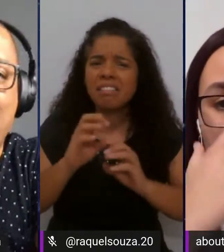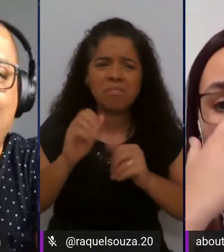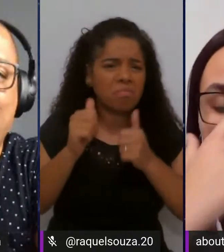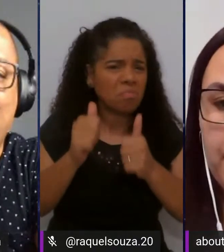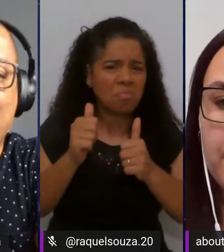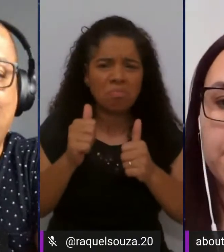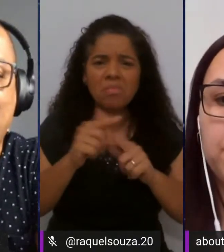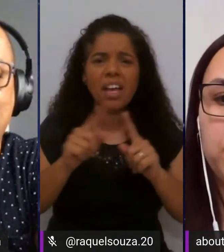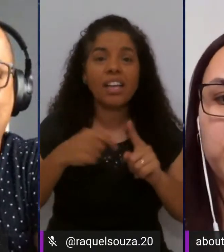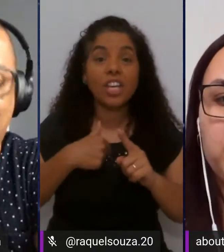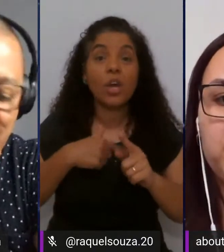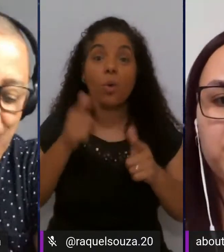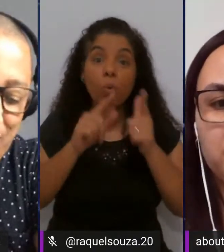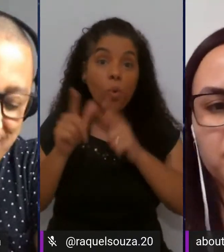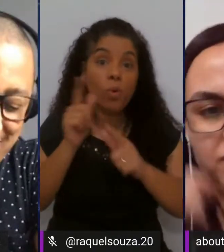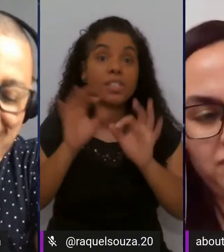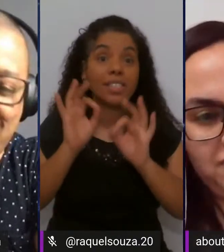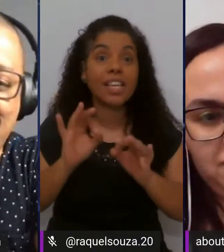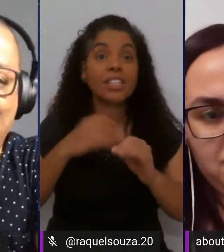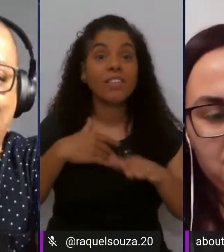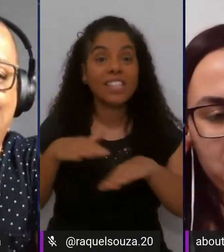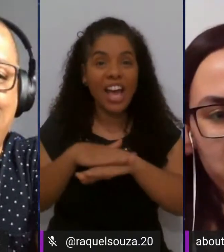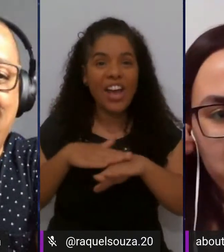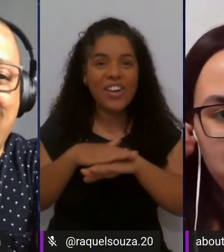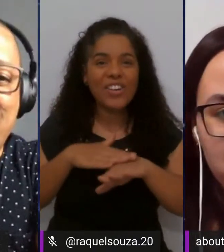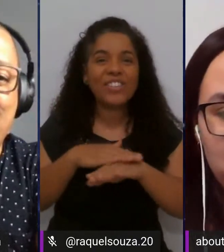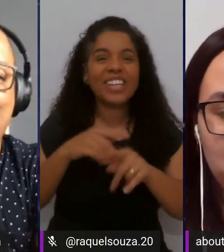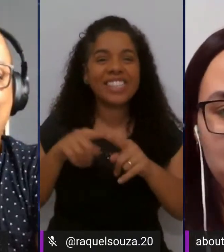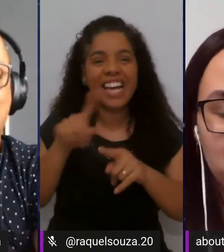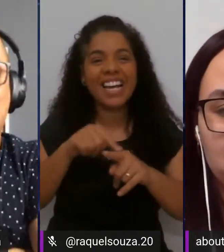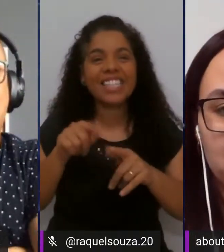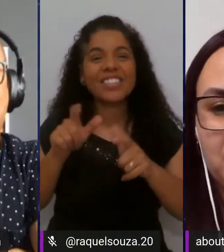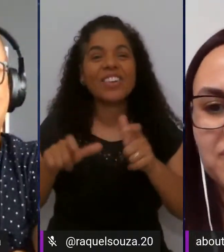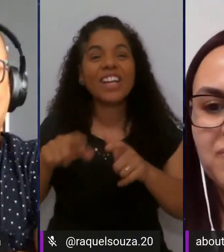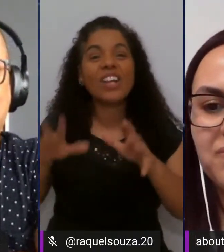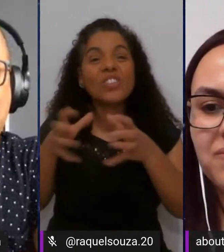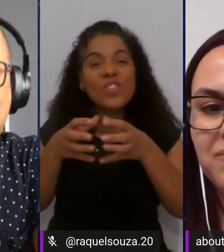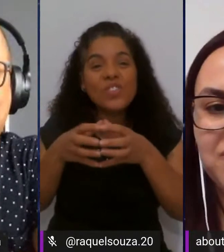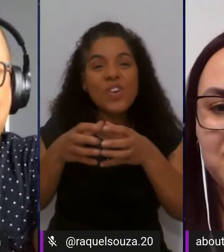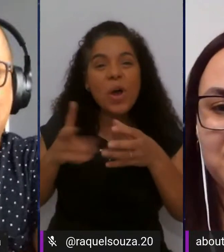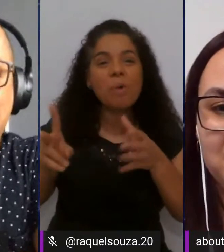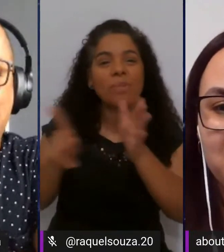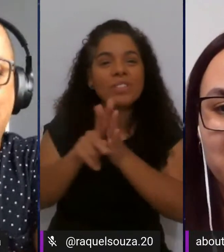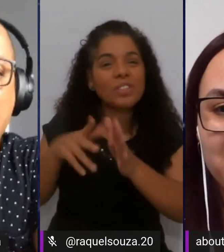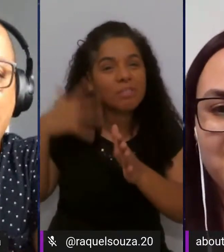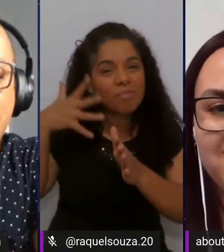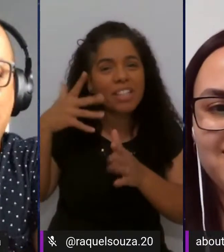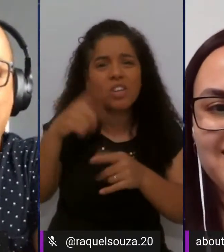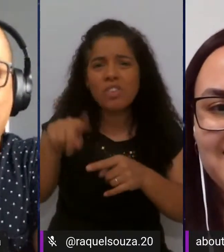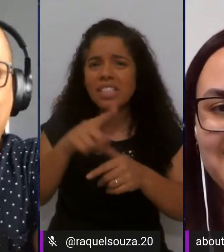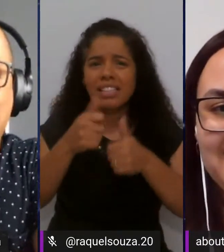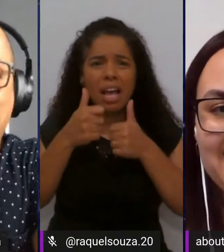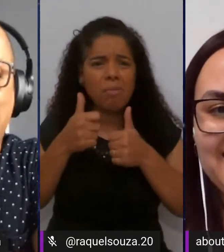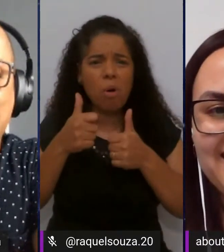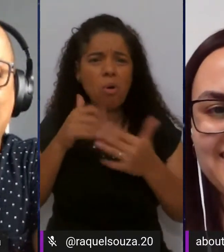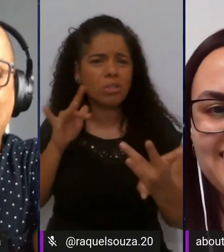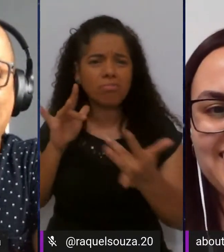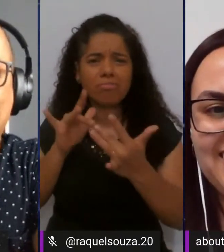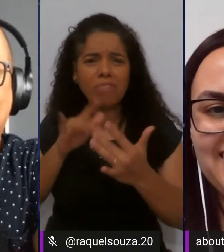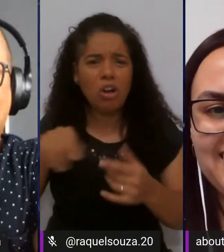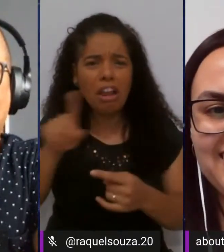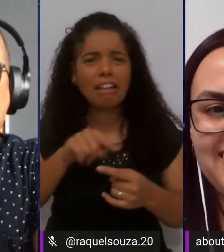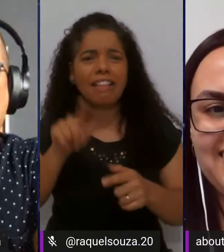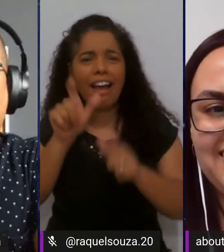eu consegui sim estava até conversando aqui com a galera no grupo aqui dos palestrantes você estava muito conectada com a